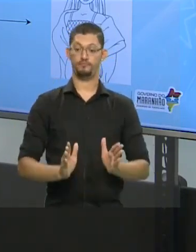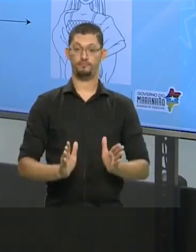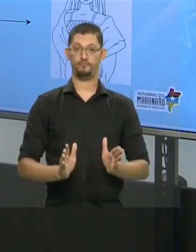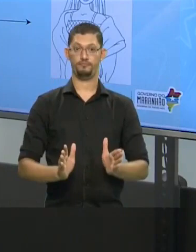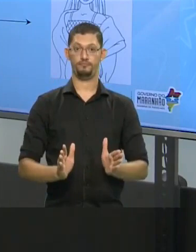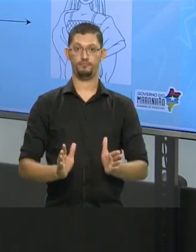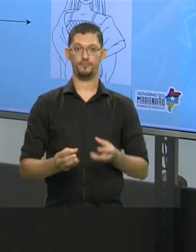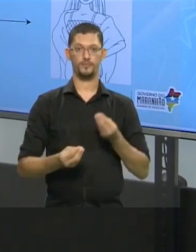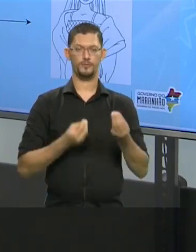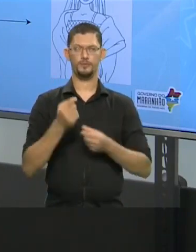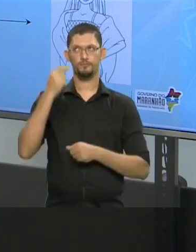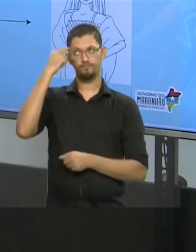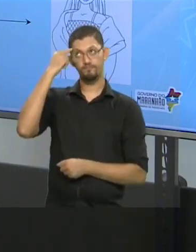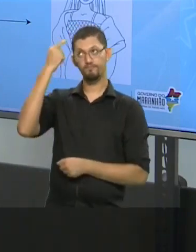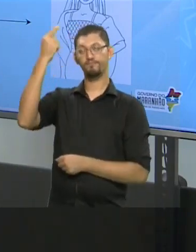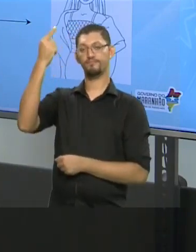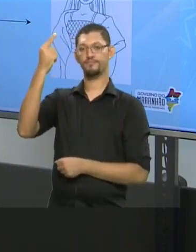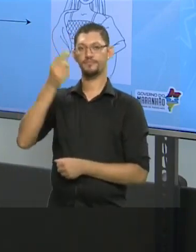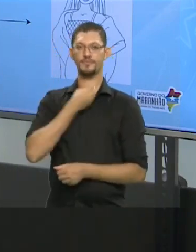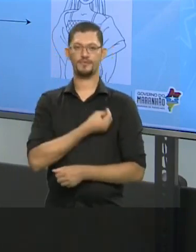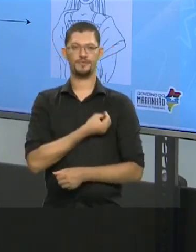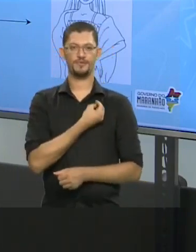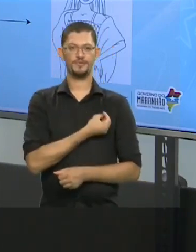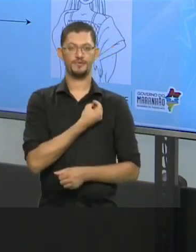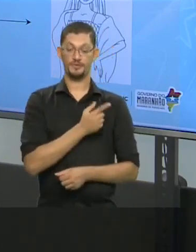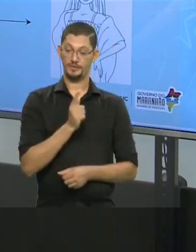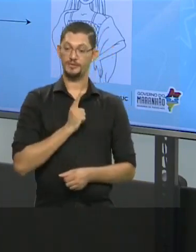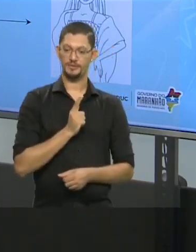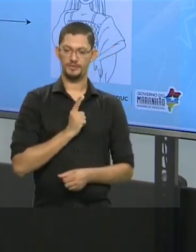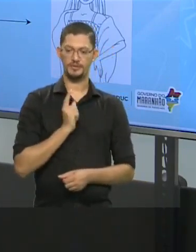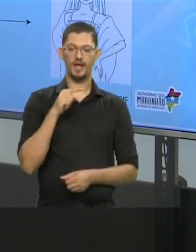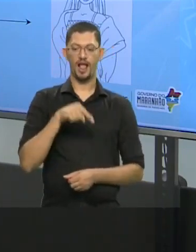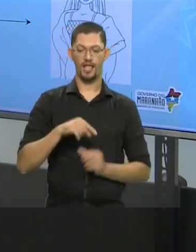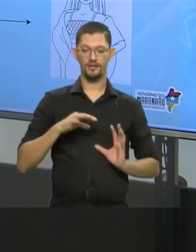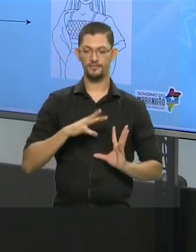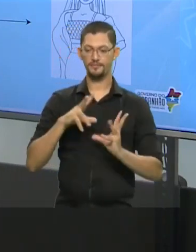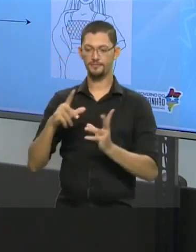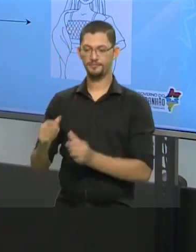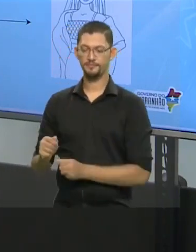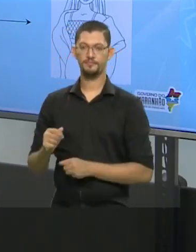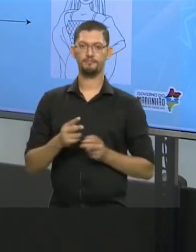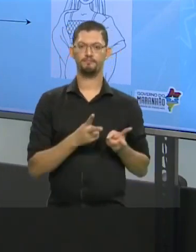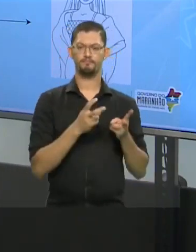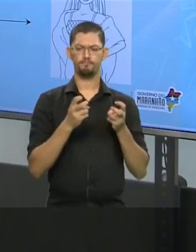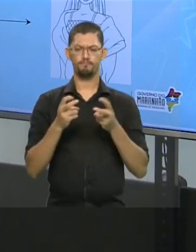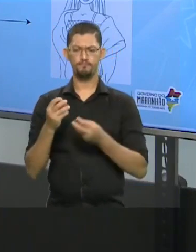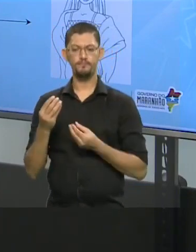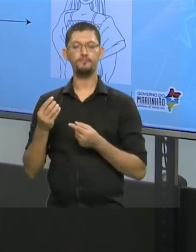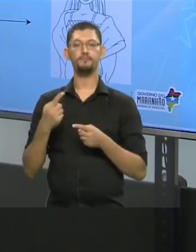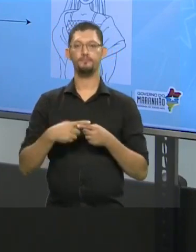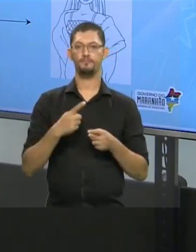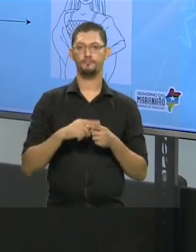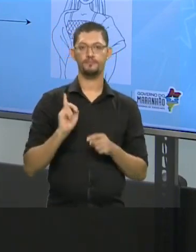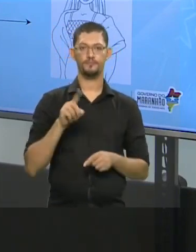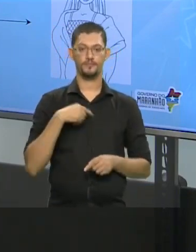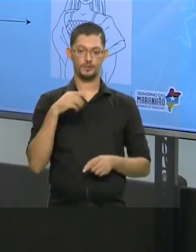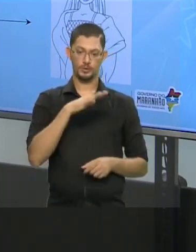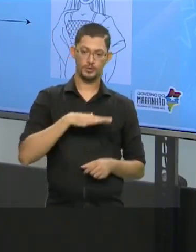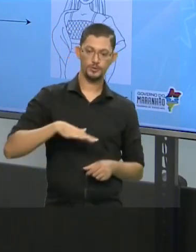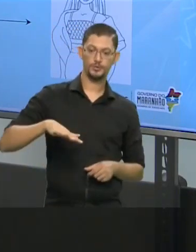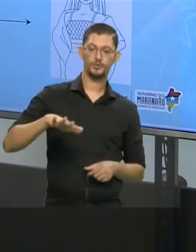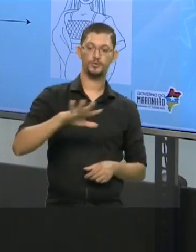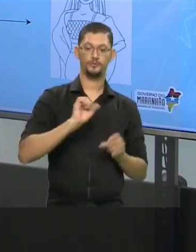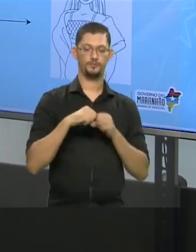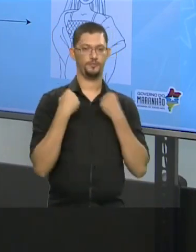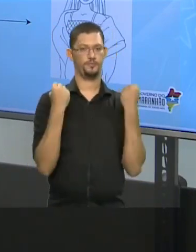a gente começa a se dar conta que a gente está vivo e que a gente existe, a gente começa a se dar conta disso porque a gente está em um ambiente